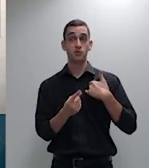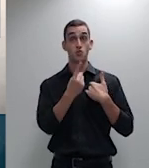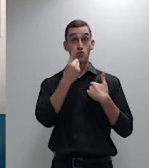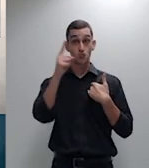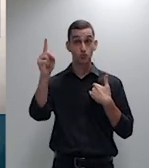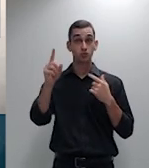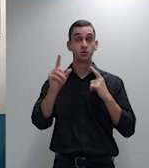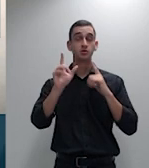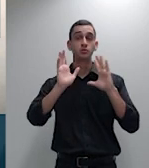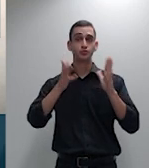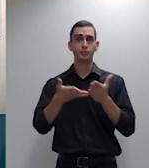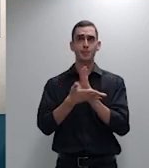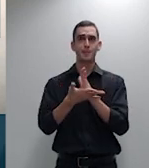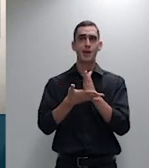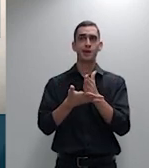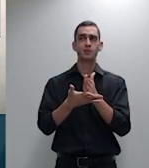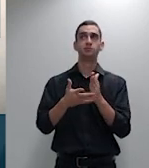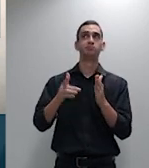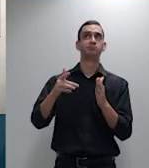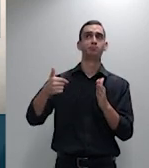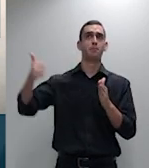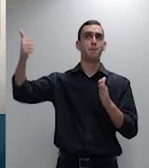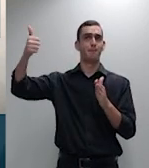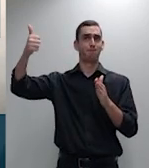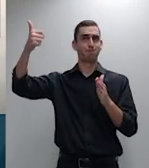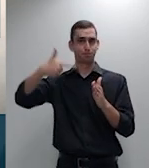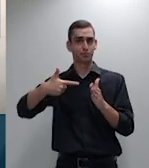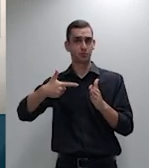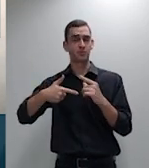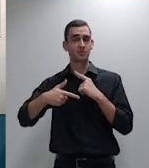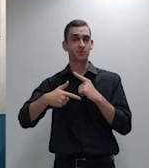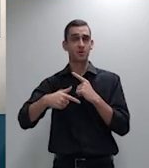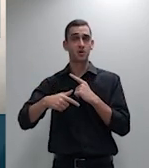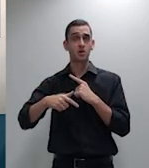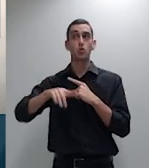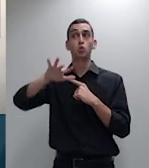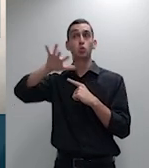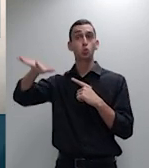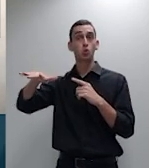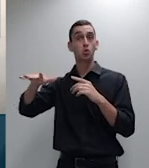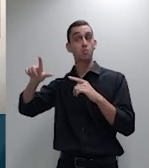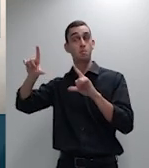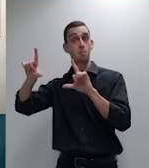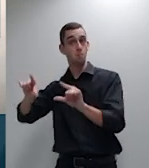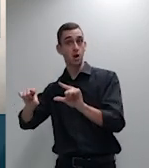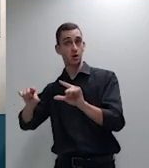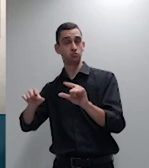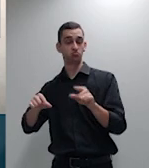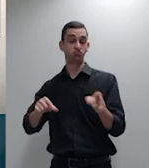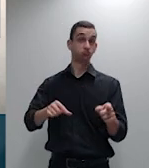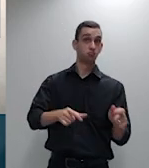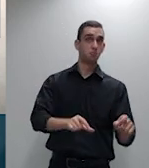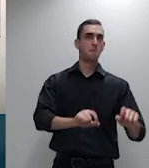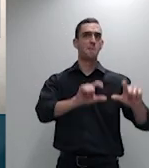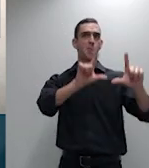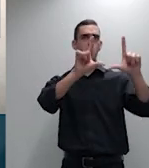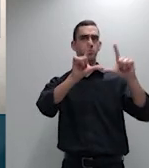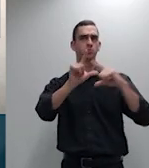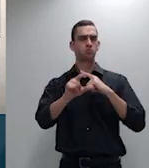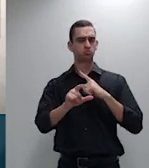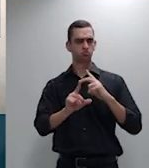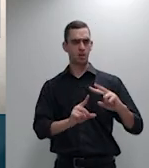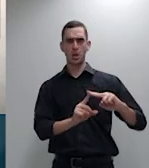estando desse modo apresentada a polêmica que se instaurou neste repetitivo cabe avaliar